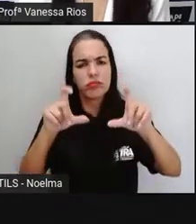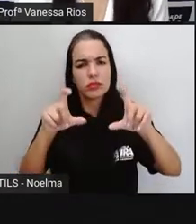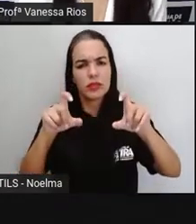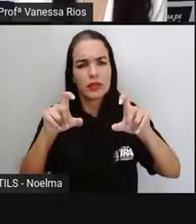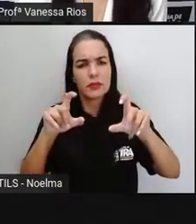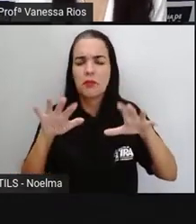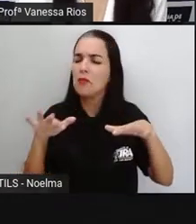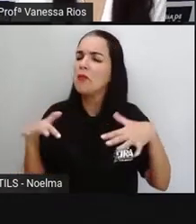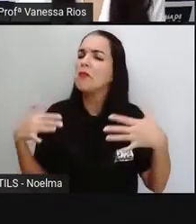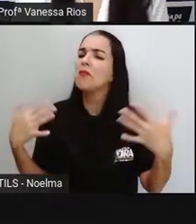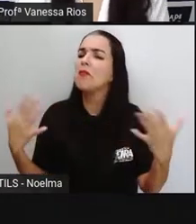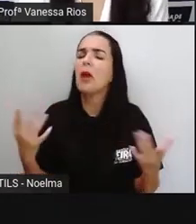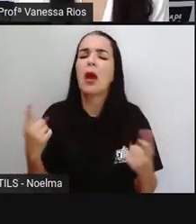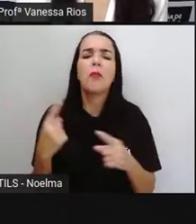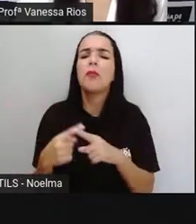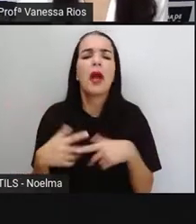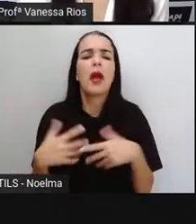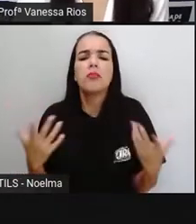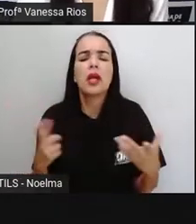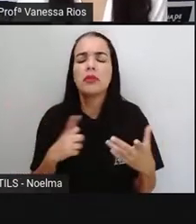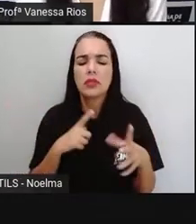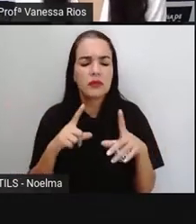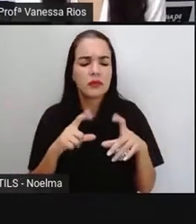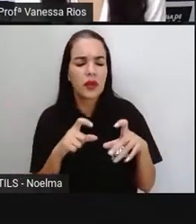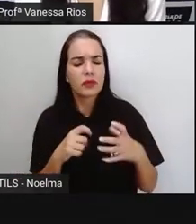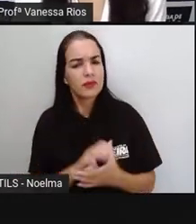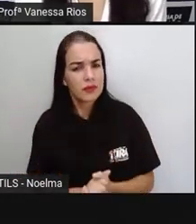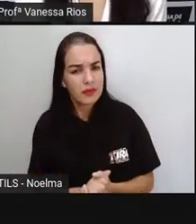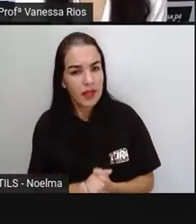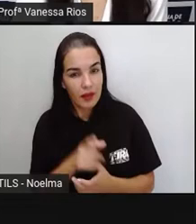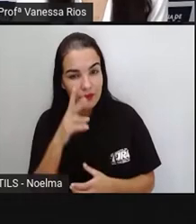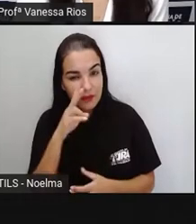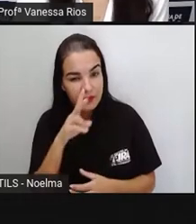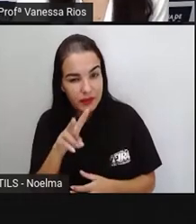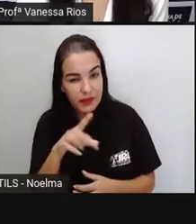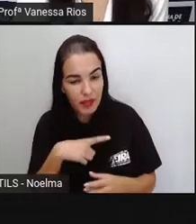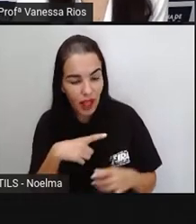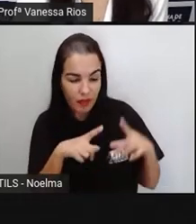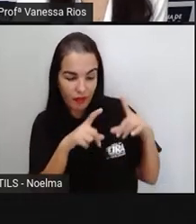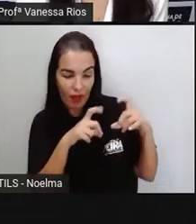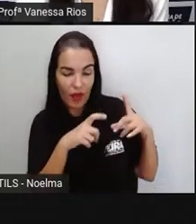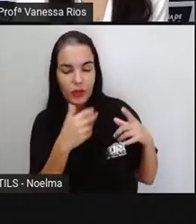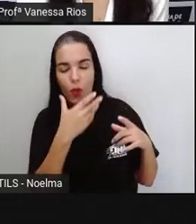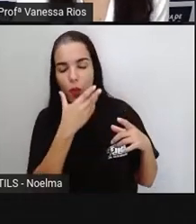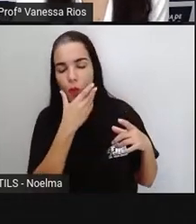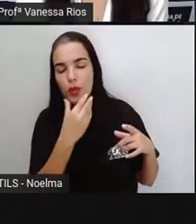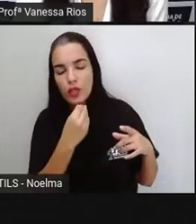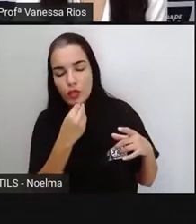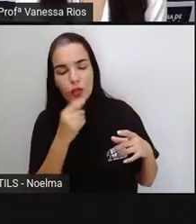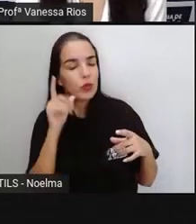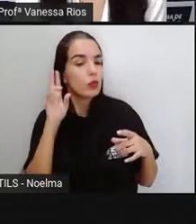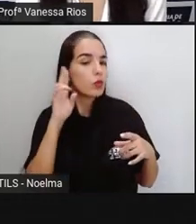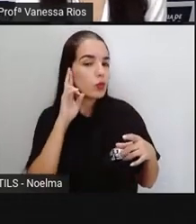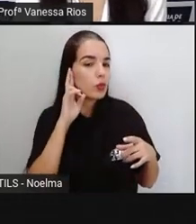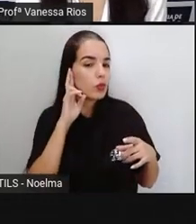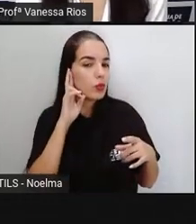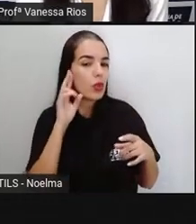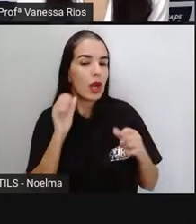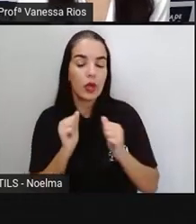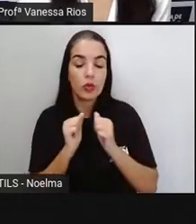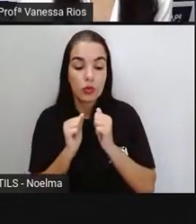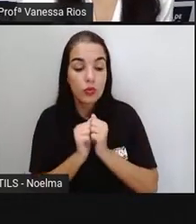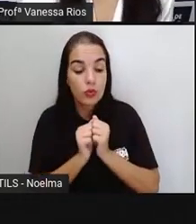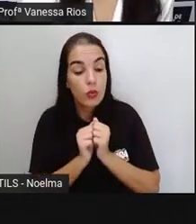serve? Perceberam aí que no texto tem uma imagem, né? Uma fotografia. Essa imagem, ela serve para